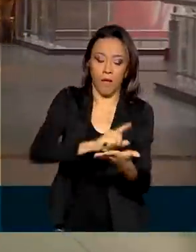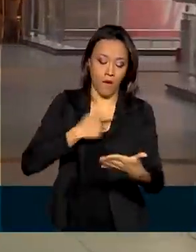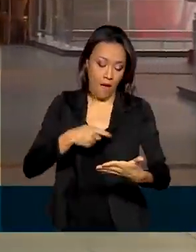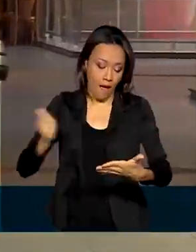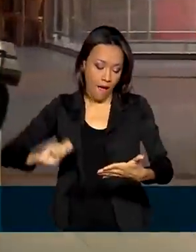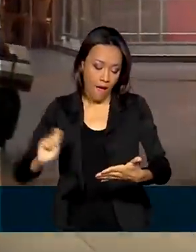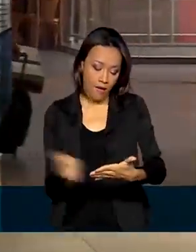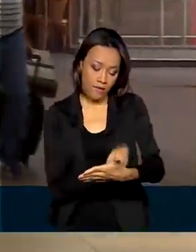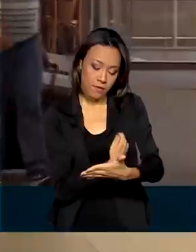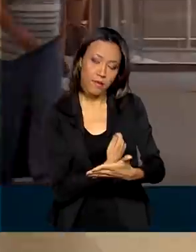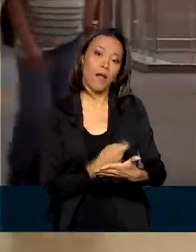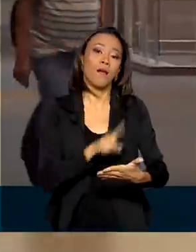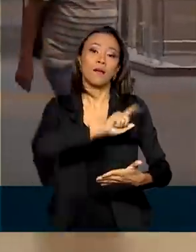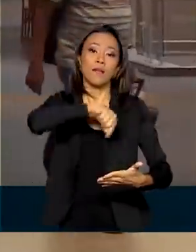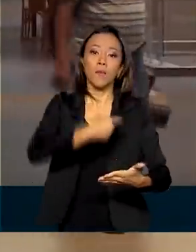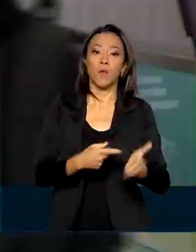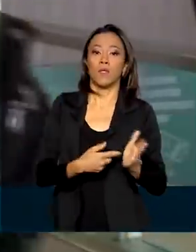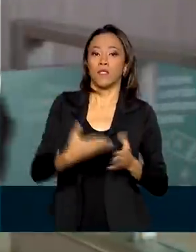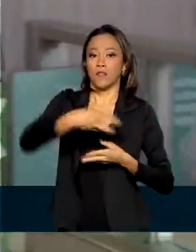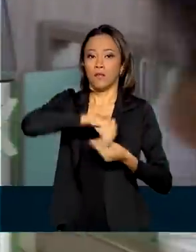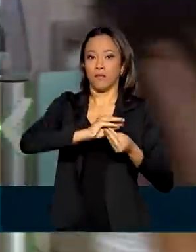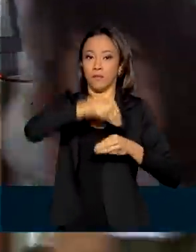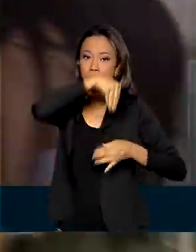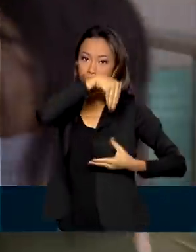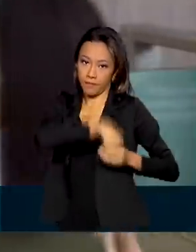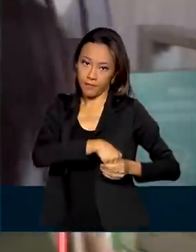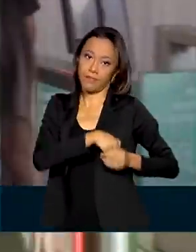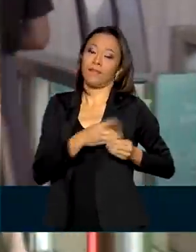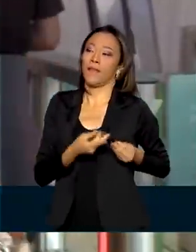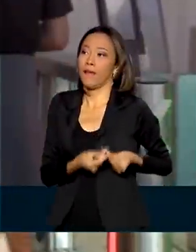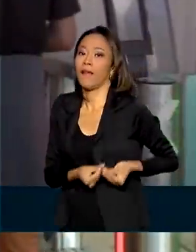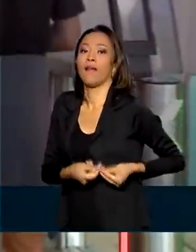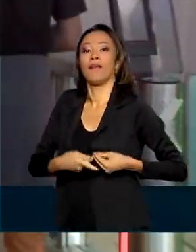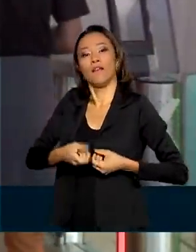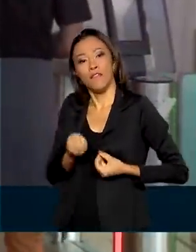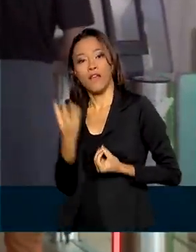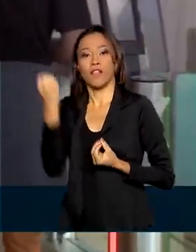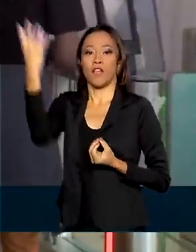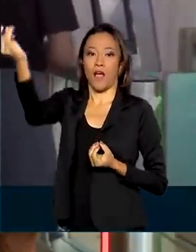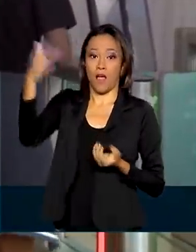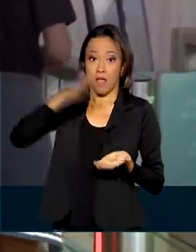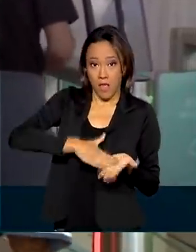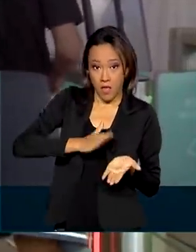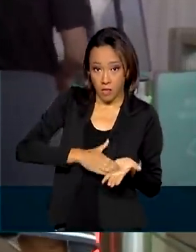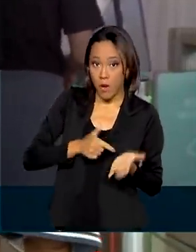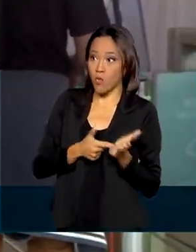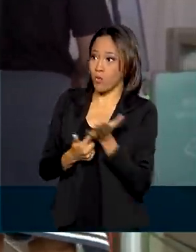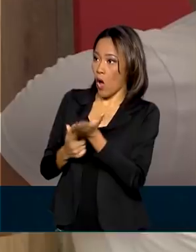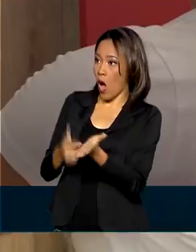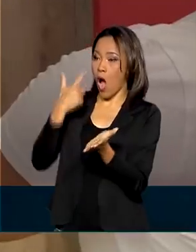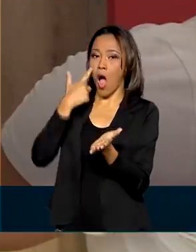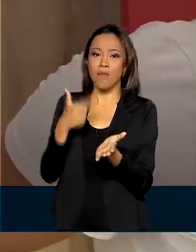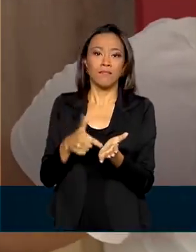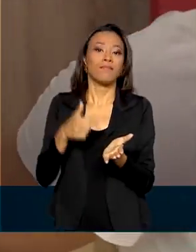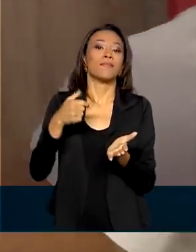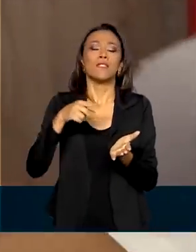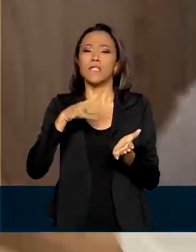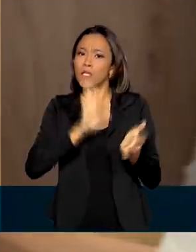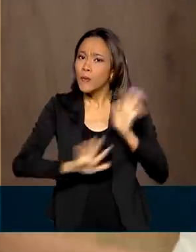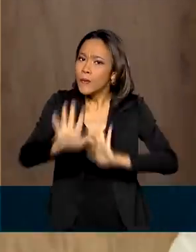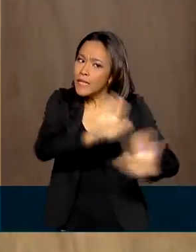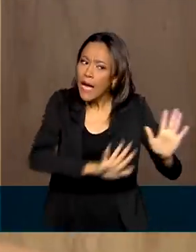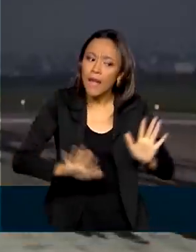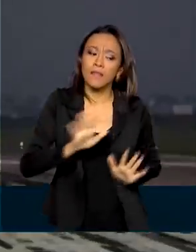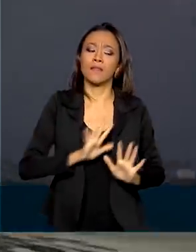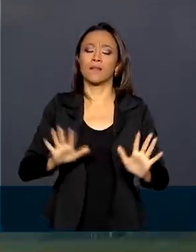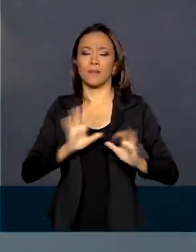documento em papel e carregá-lo junto na viagem. Com ele em mãos e tomando todos os cuidados com a